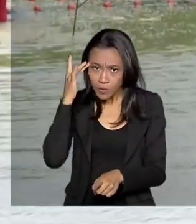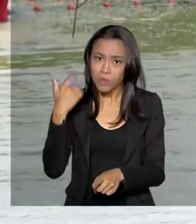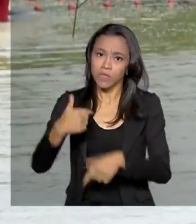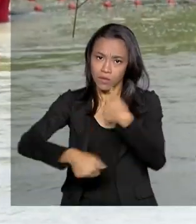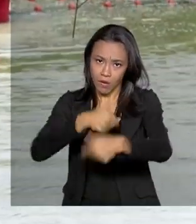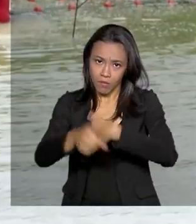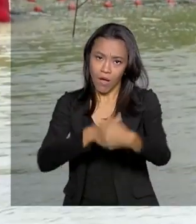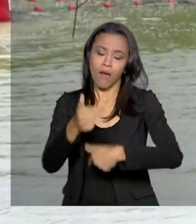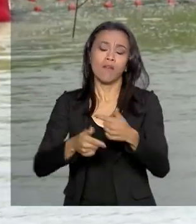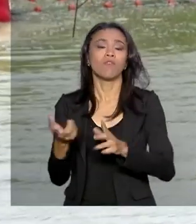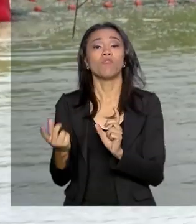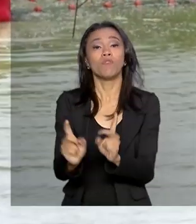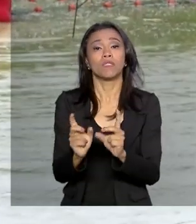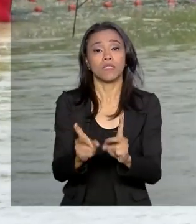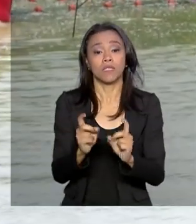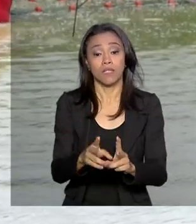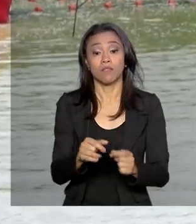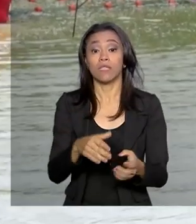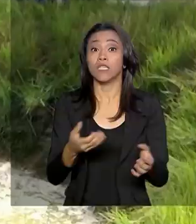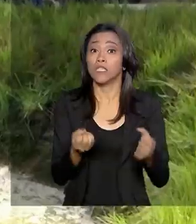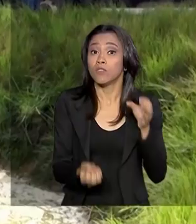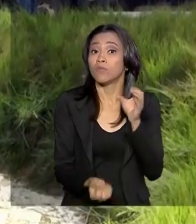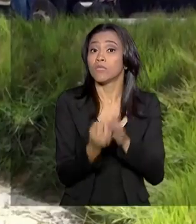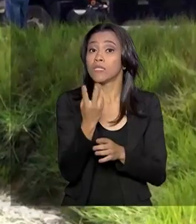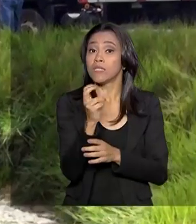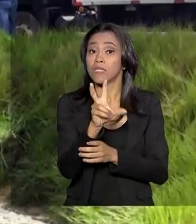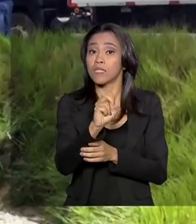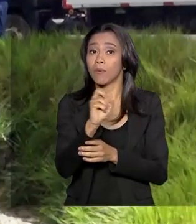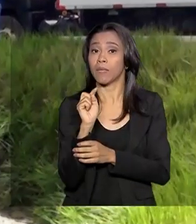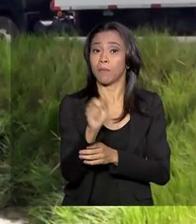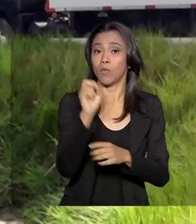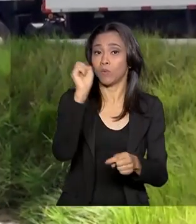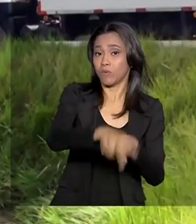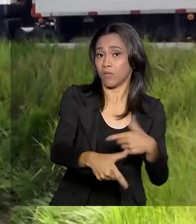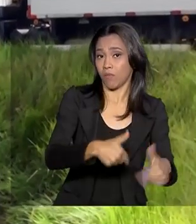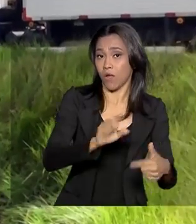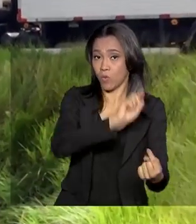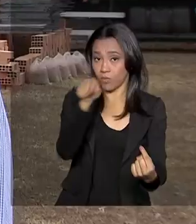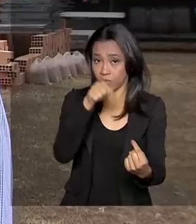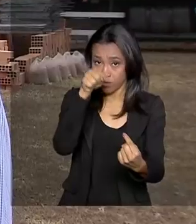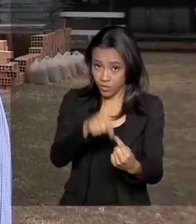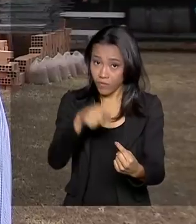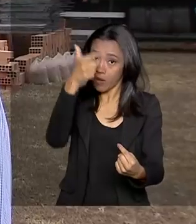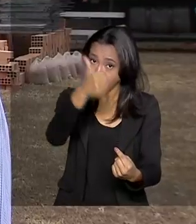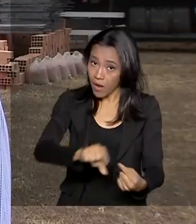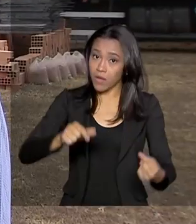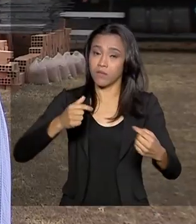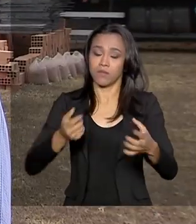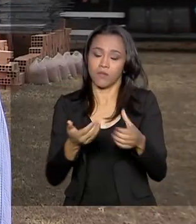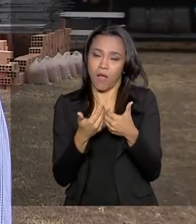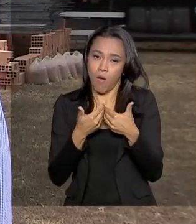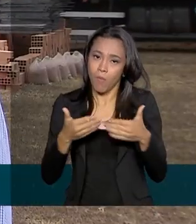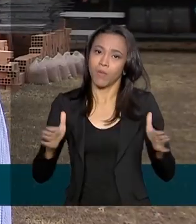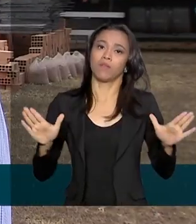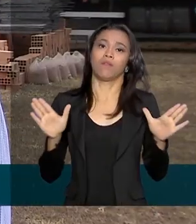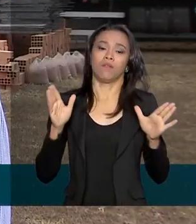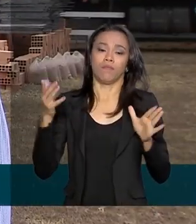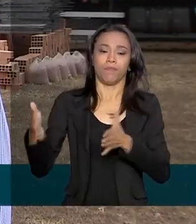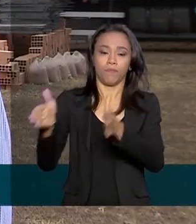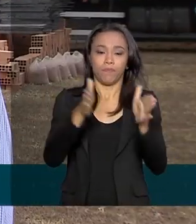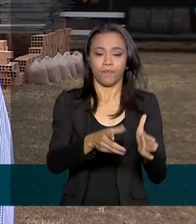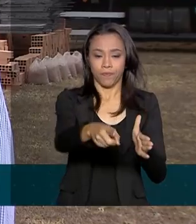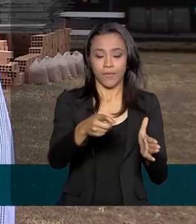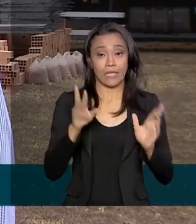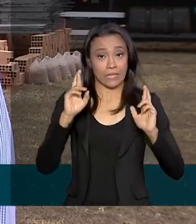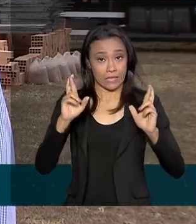produtiva gera 50 mil empregos diretos. E a intenção é aumentar essa produção. Esperamos daqui por diante, em parceria com o